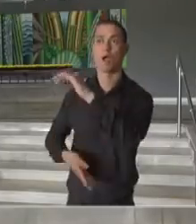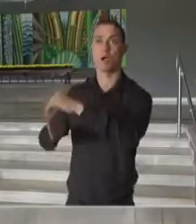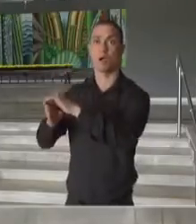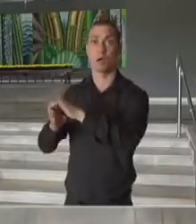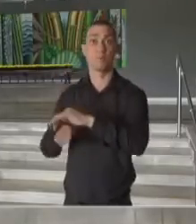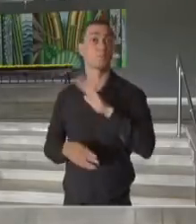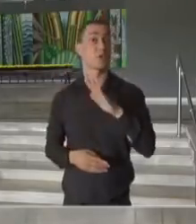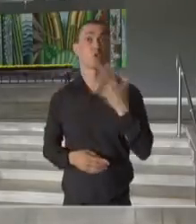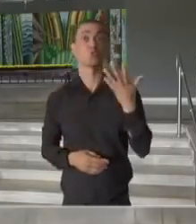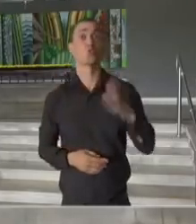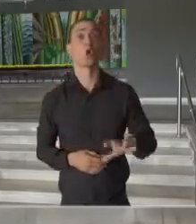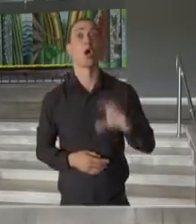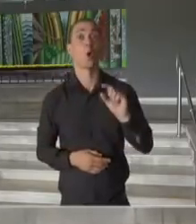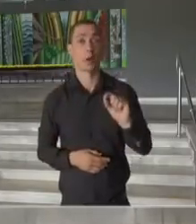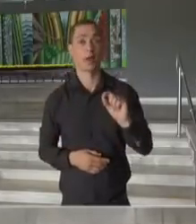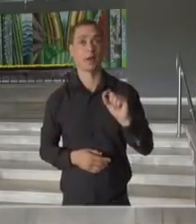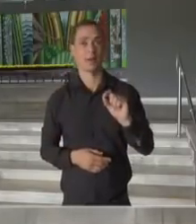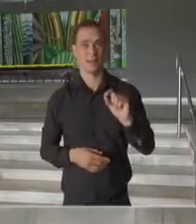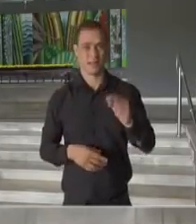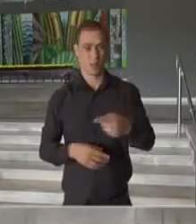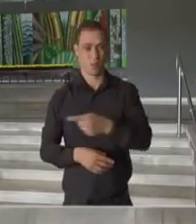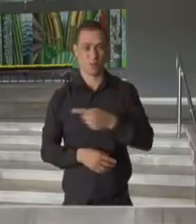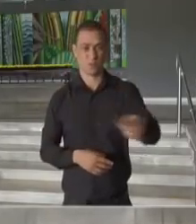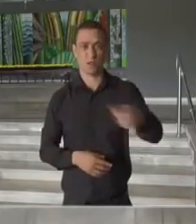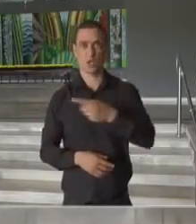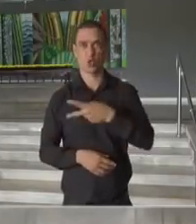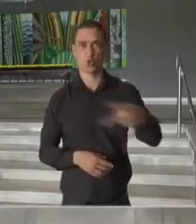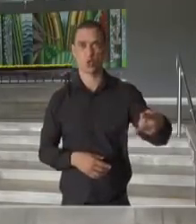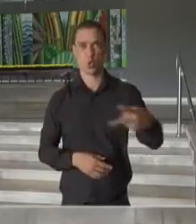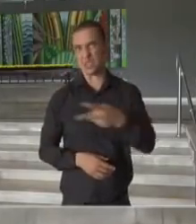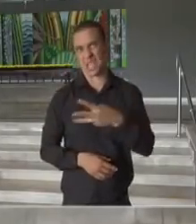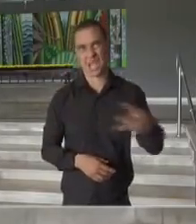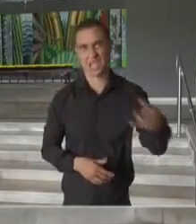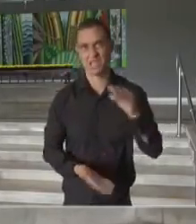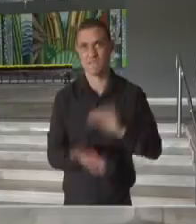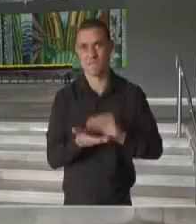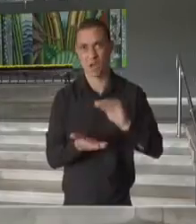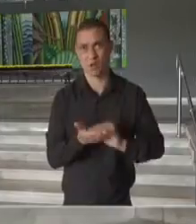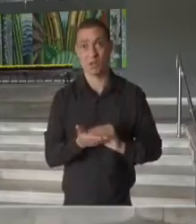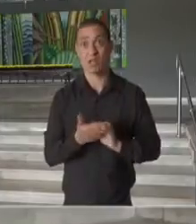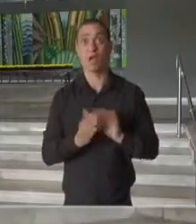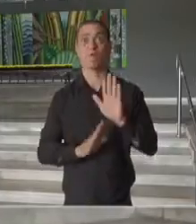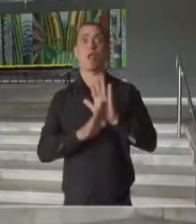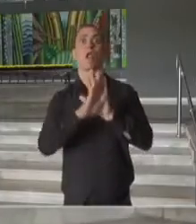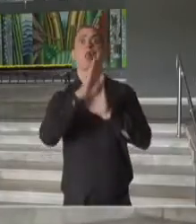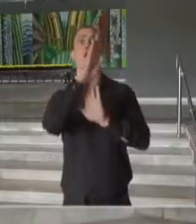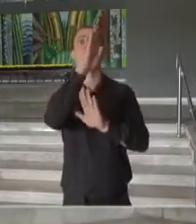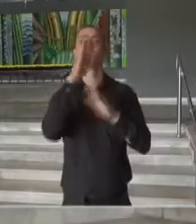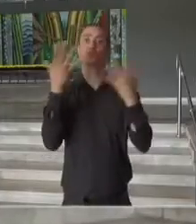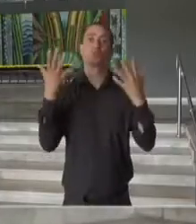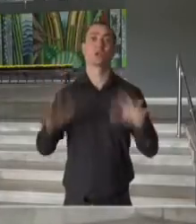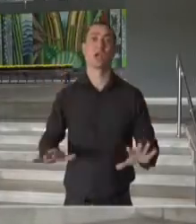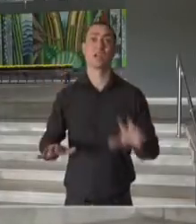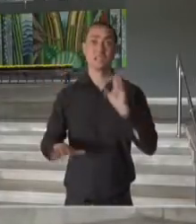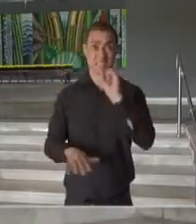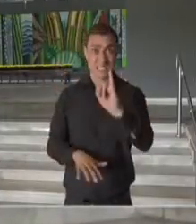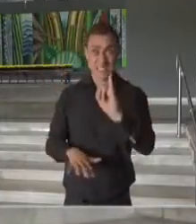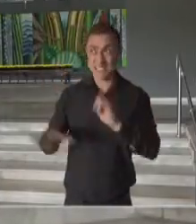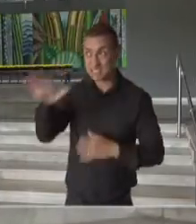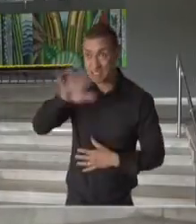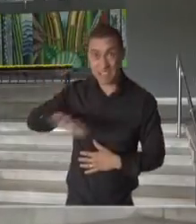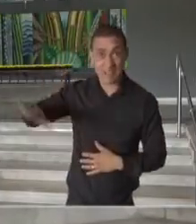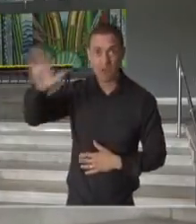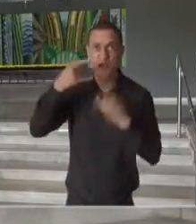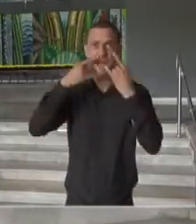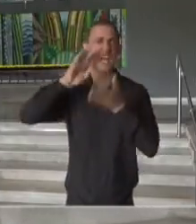deseja é que nessas duas semanas que faltam, três semanas, nós tenhamos um retrocesso, porque se as pessoas passarem a não